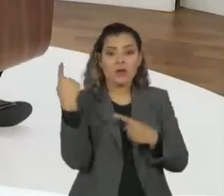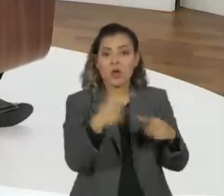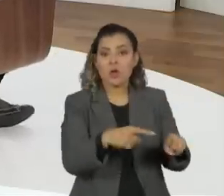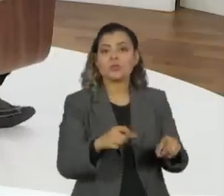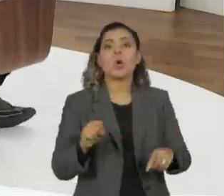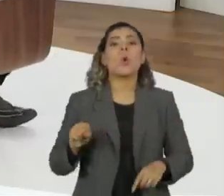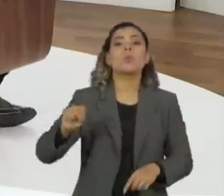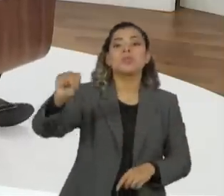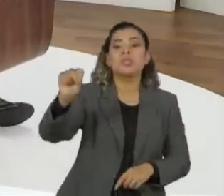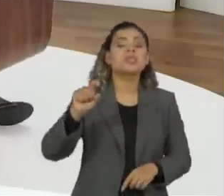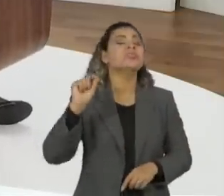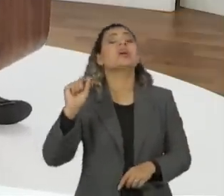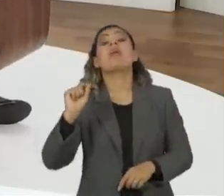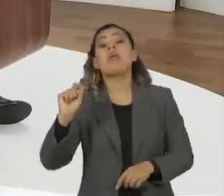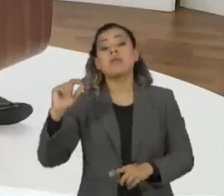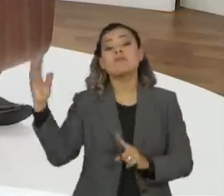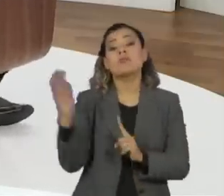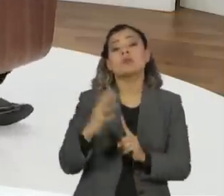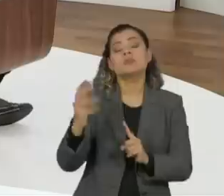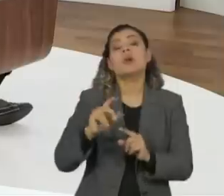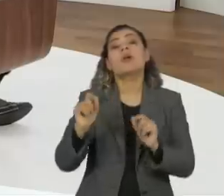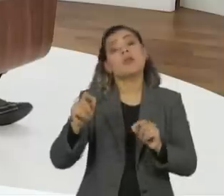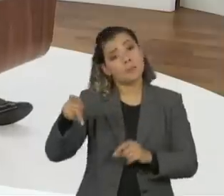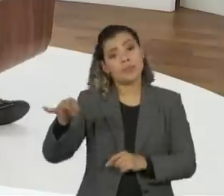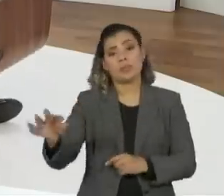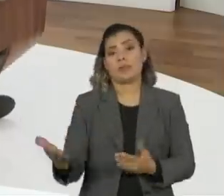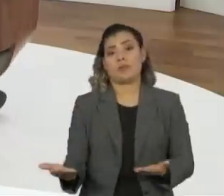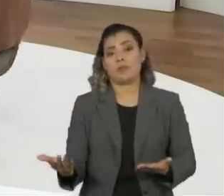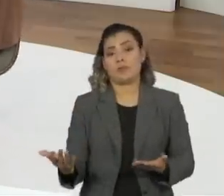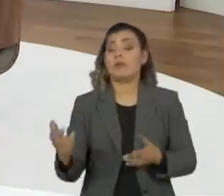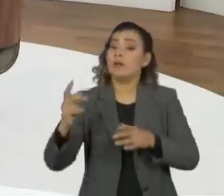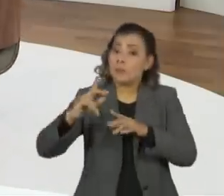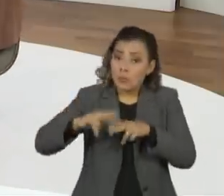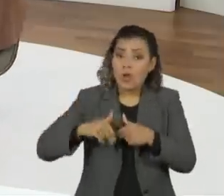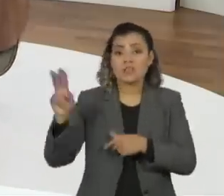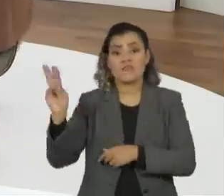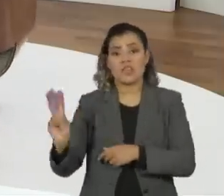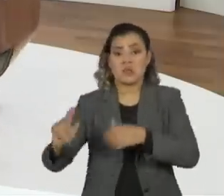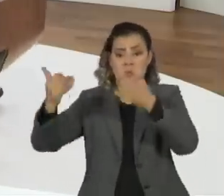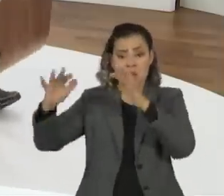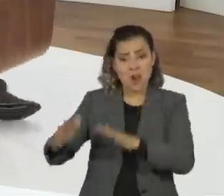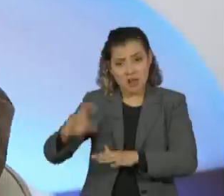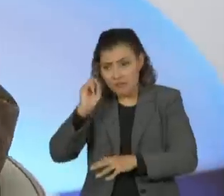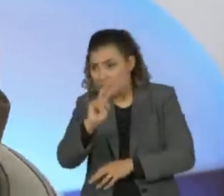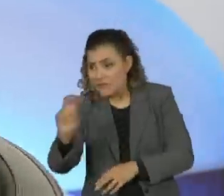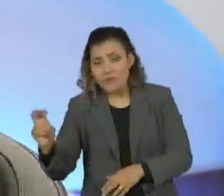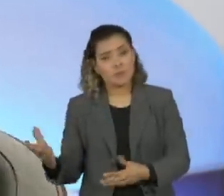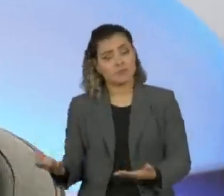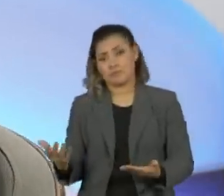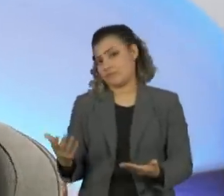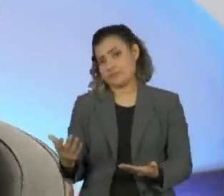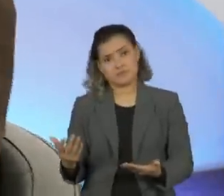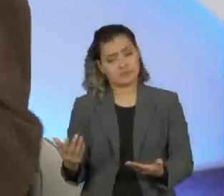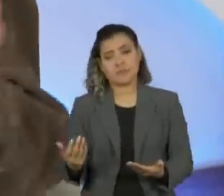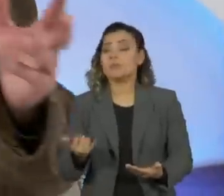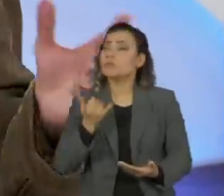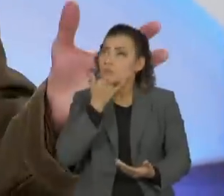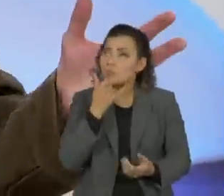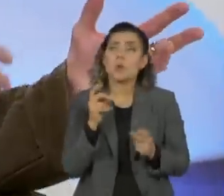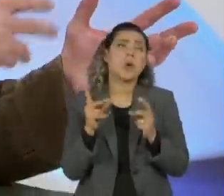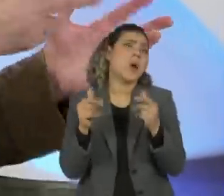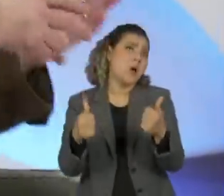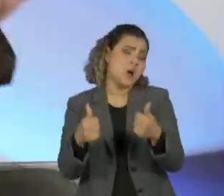anticomunista que foram de São Paulo, as atrocidades na Venezuela. Agora você pensa bem, todo mundo, com toda razão,